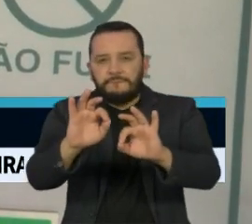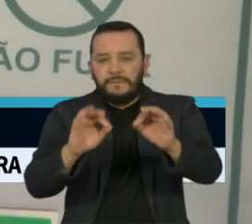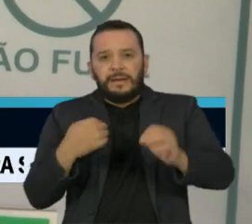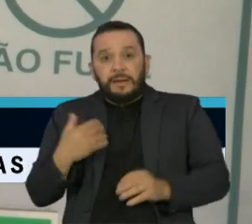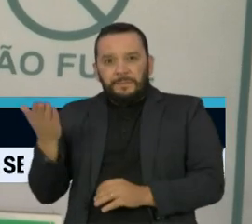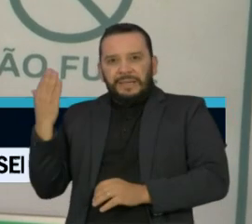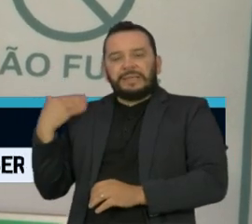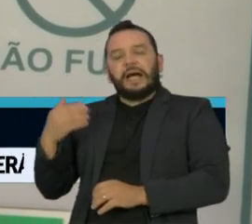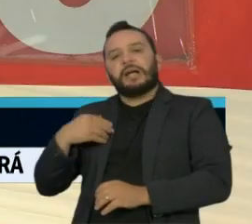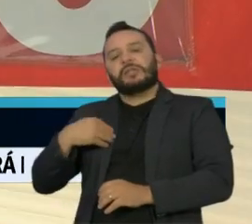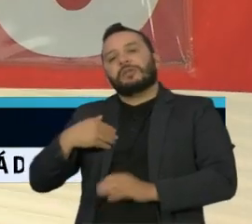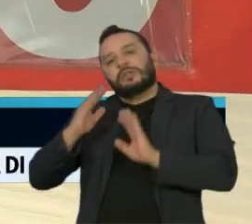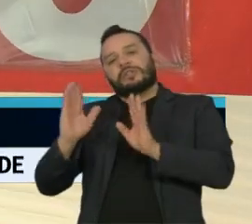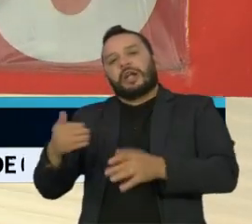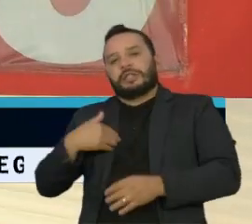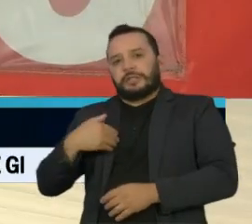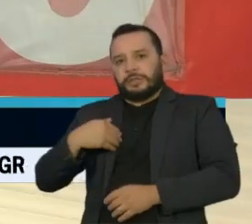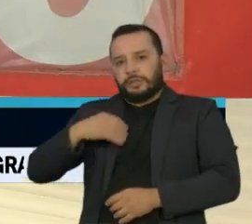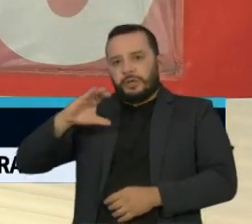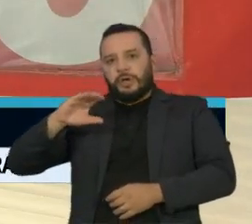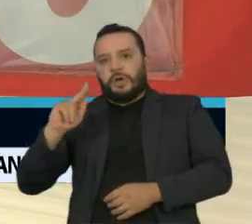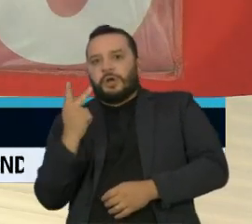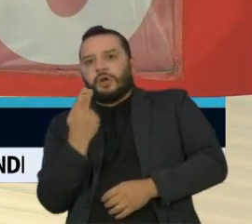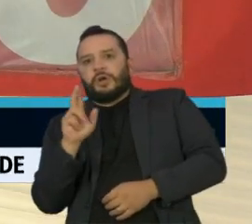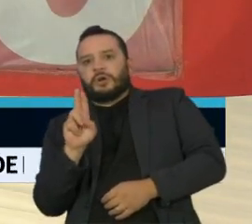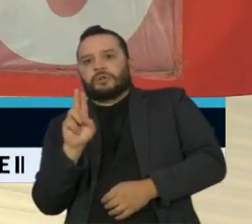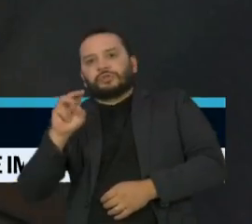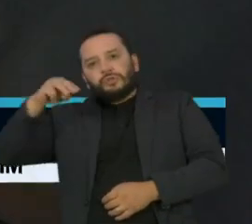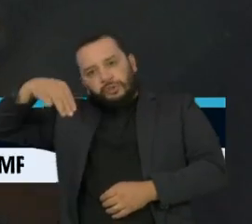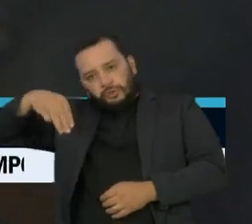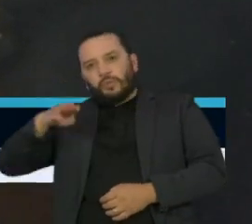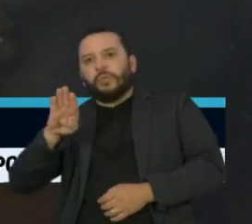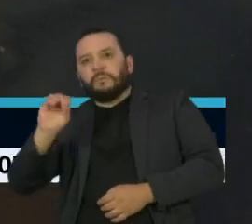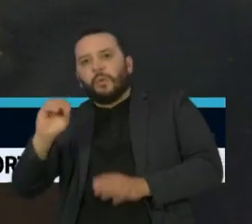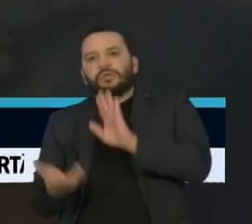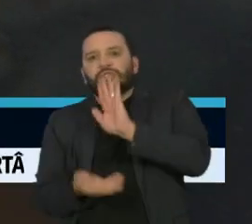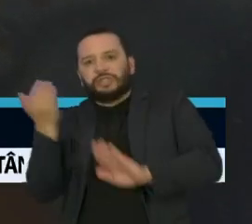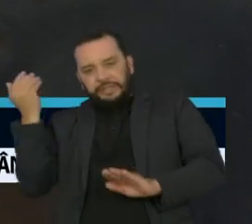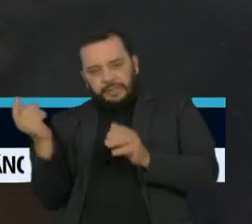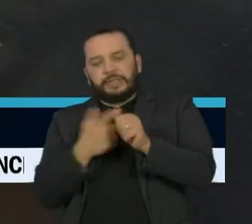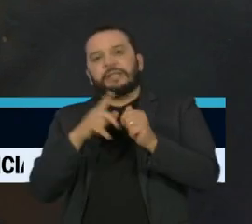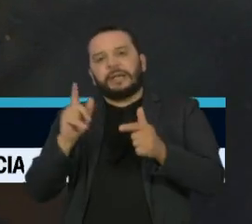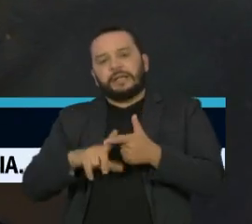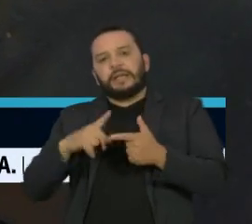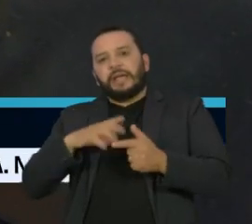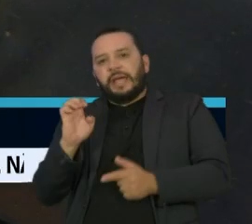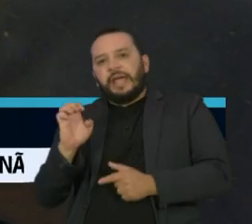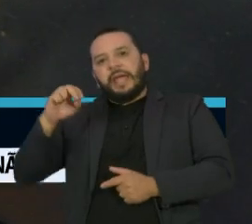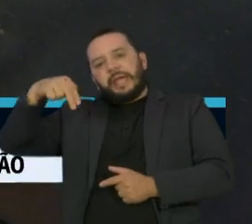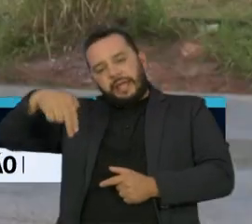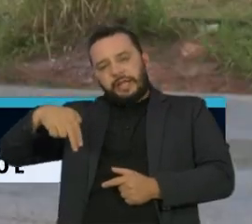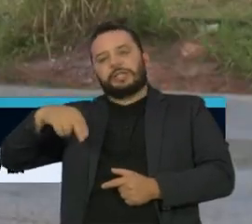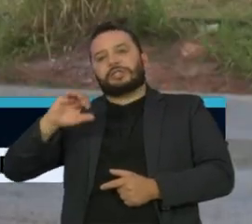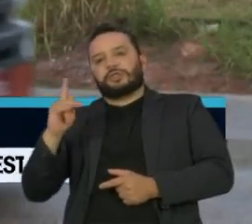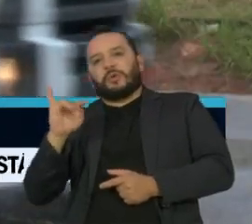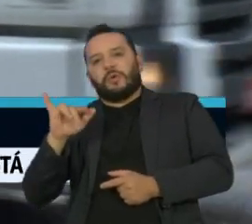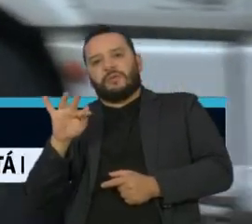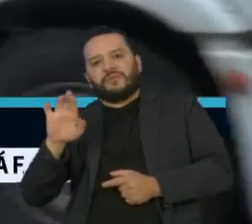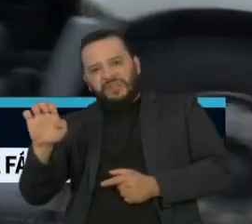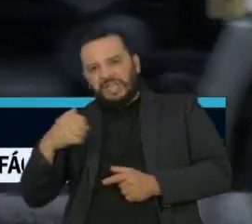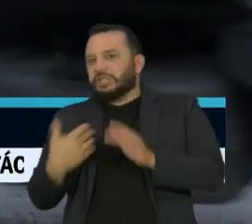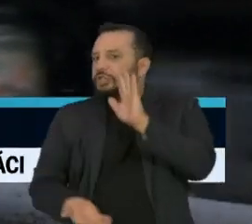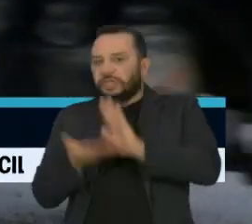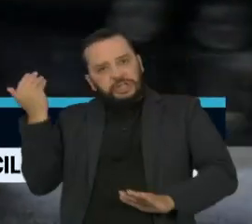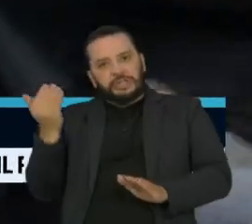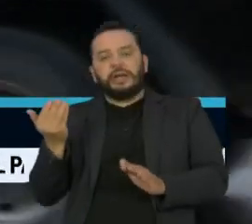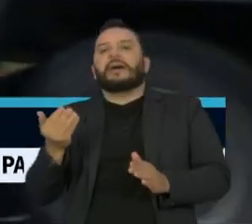chumbo da gasolina brasileira, depois a redução do teor de enxofre, e agora essas modificações na octanagem e na curva de destilação e